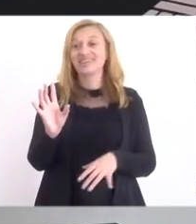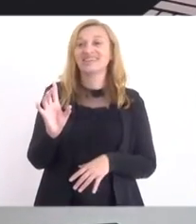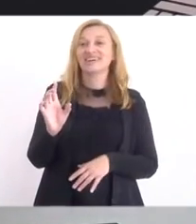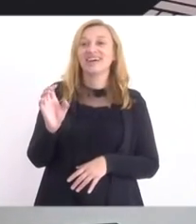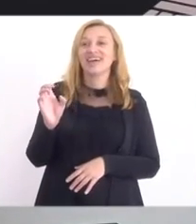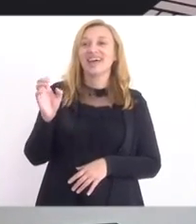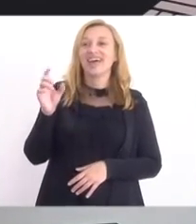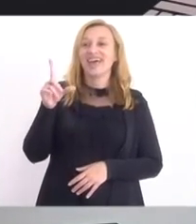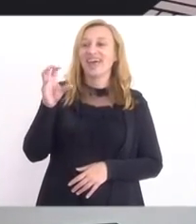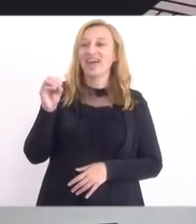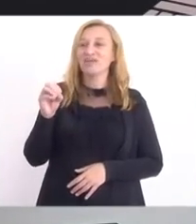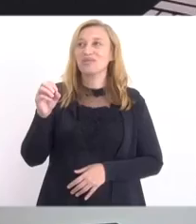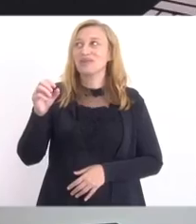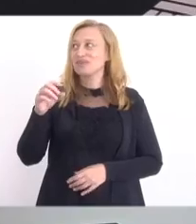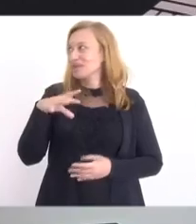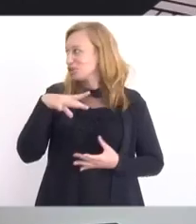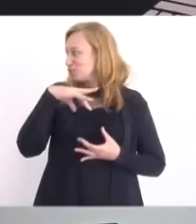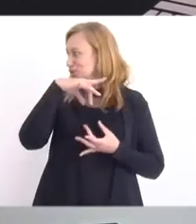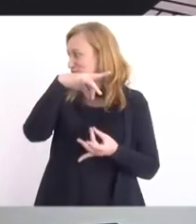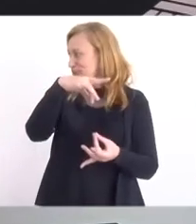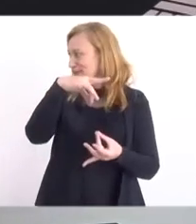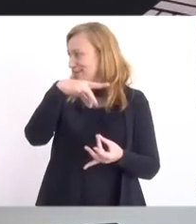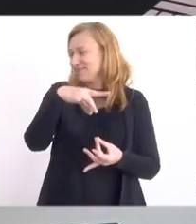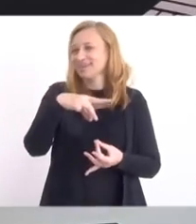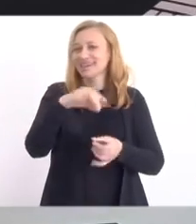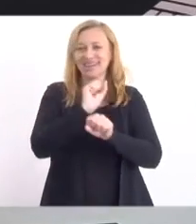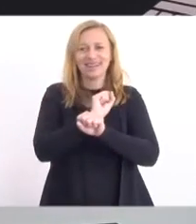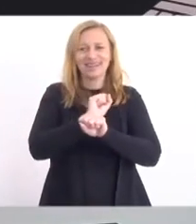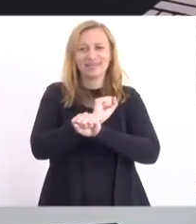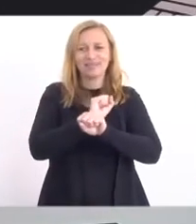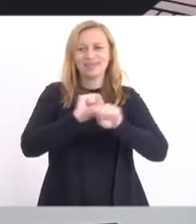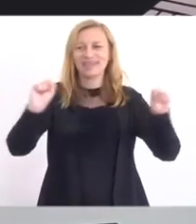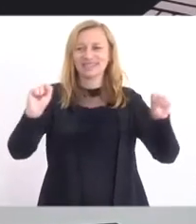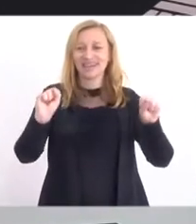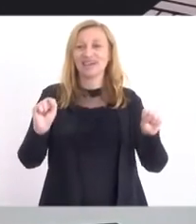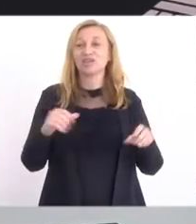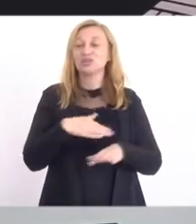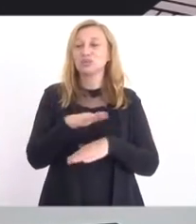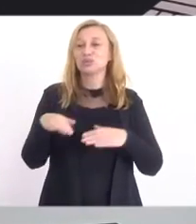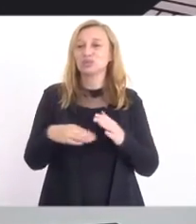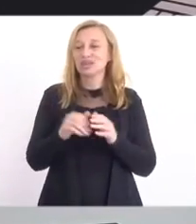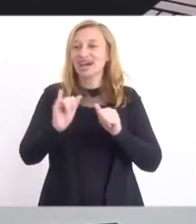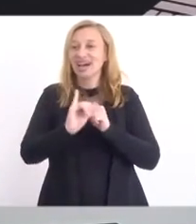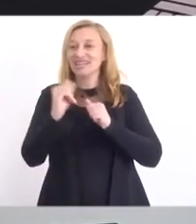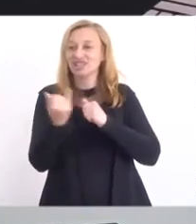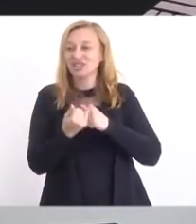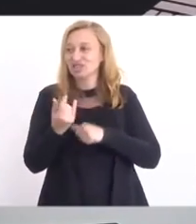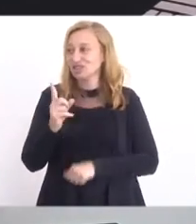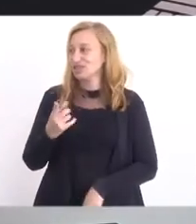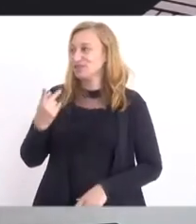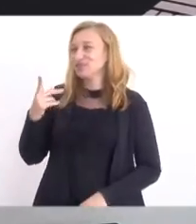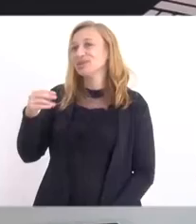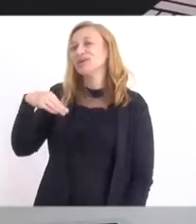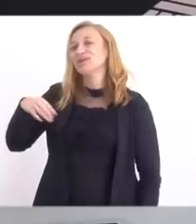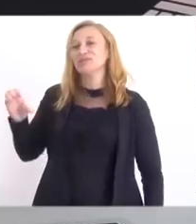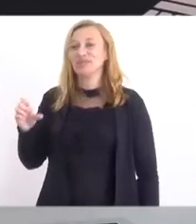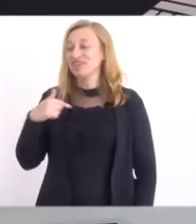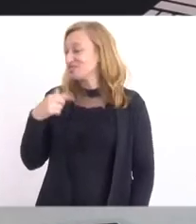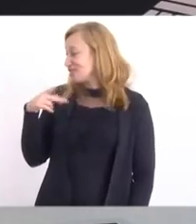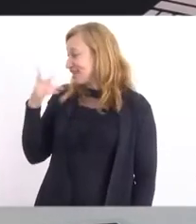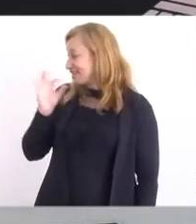-espiritual e libertário. Isso tudo é adjetivo do Mink, eu não estou acrescentando nenhum.